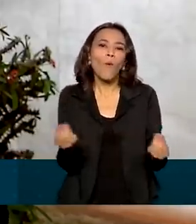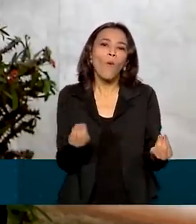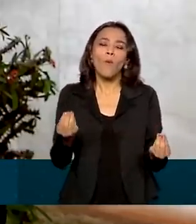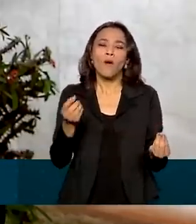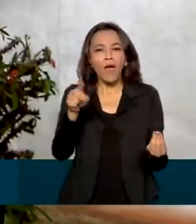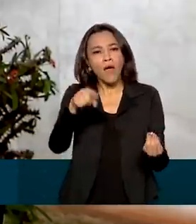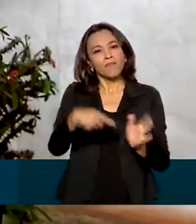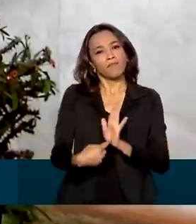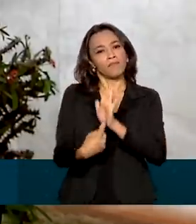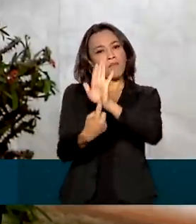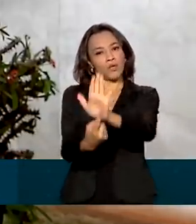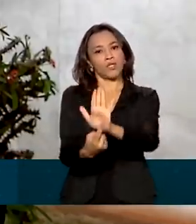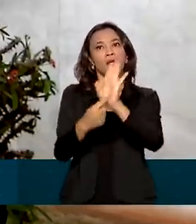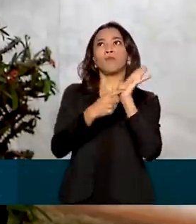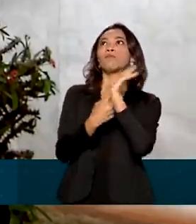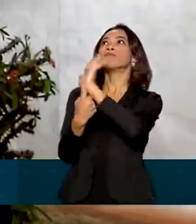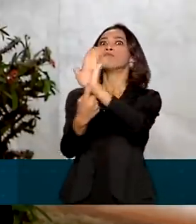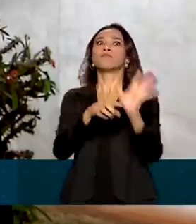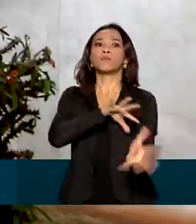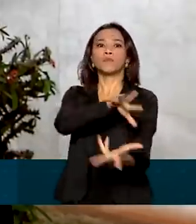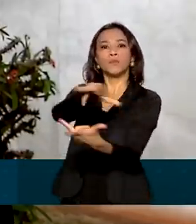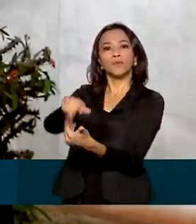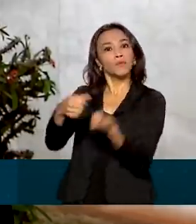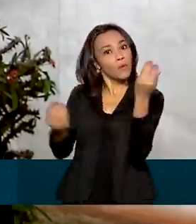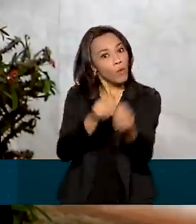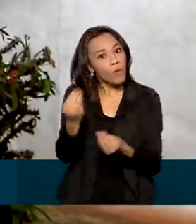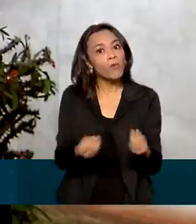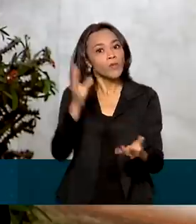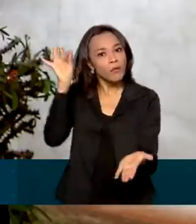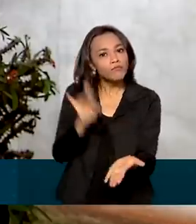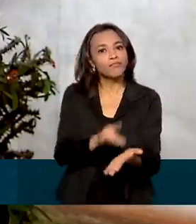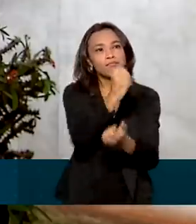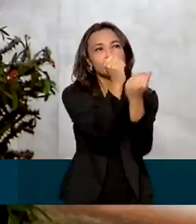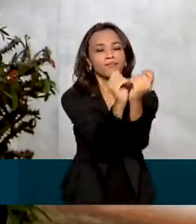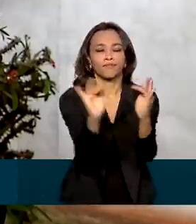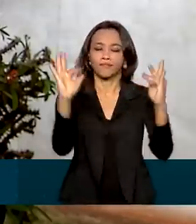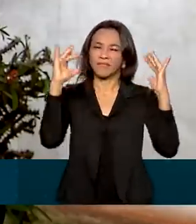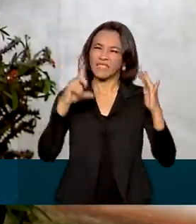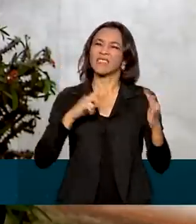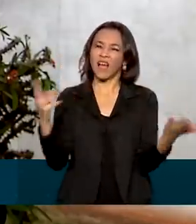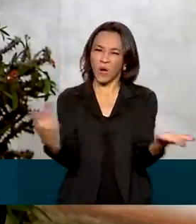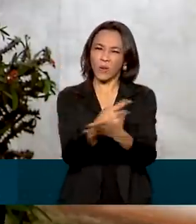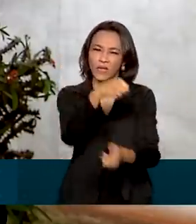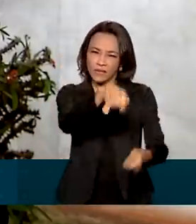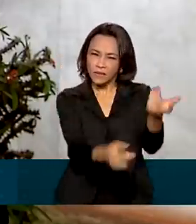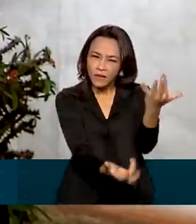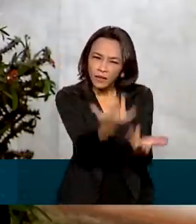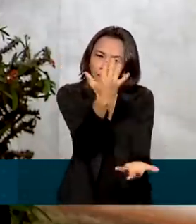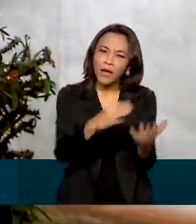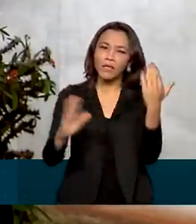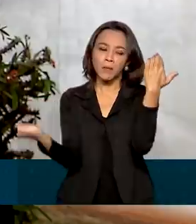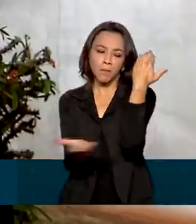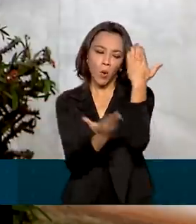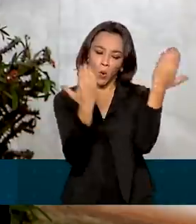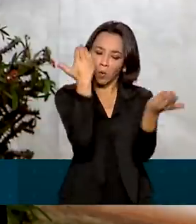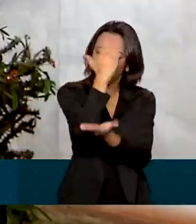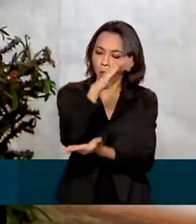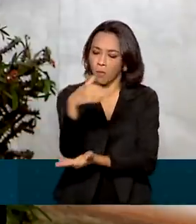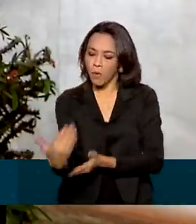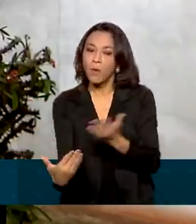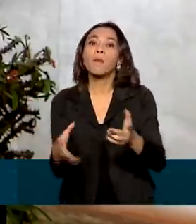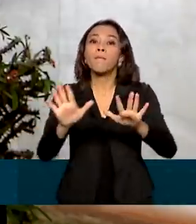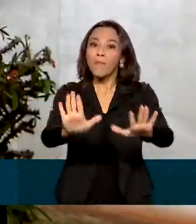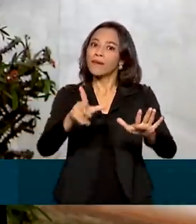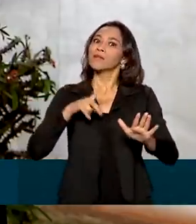mostrar para a comunidade internacional a realidade da floresta, que lida com queimadas e desmatamento, mas também conta com projetos que